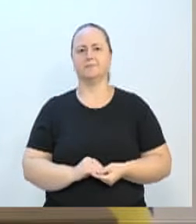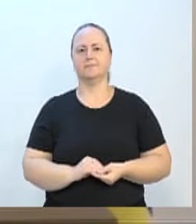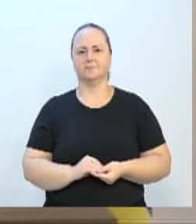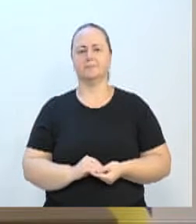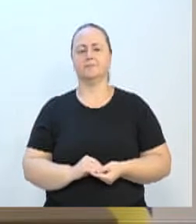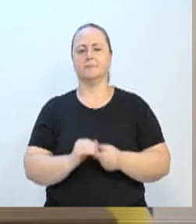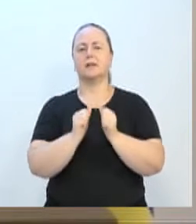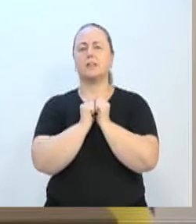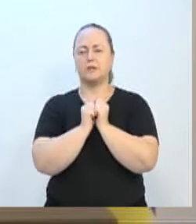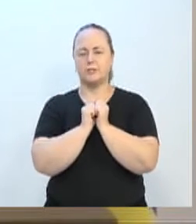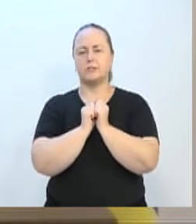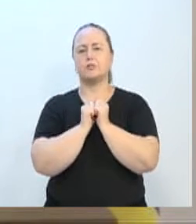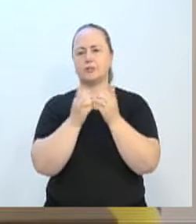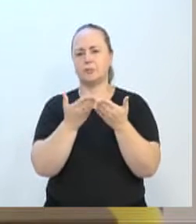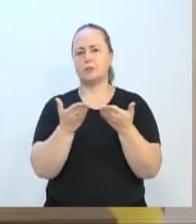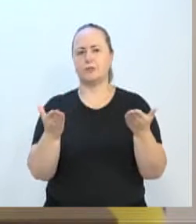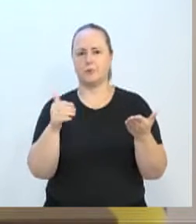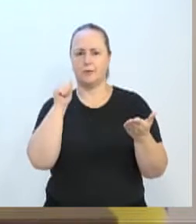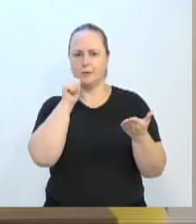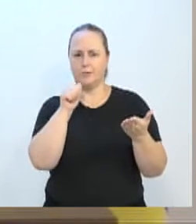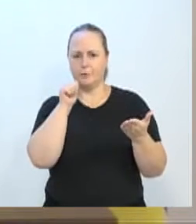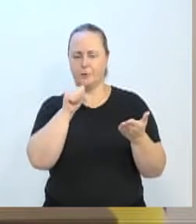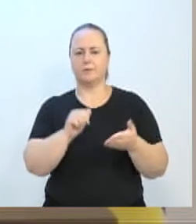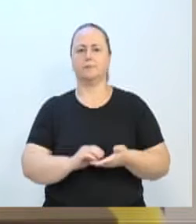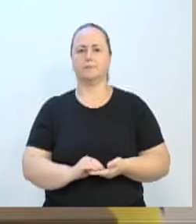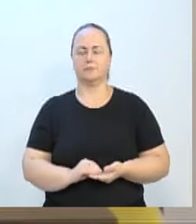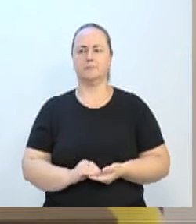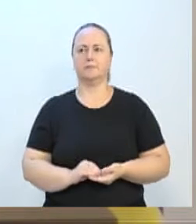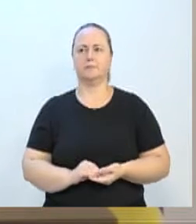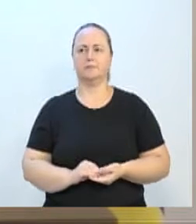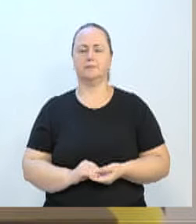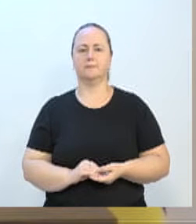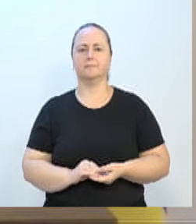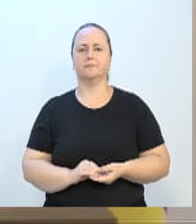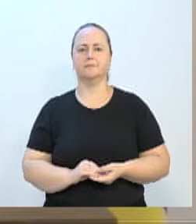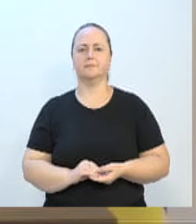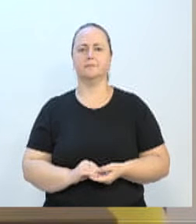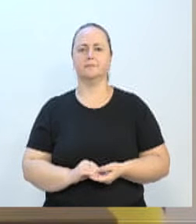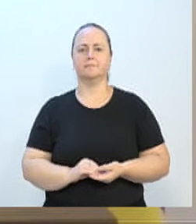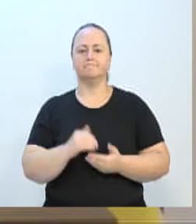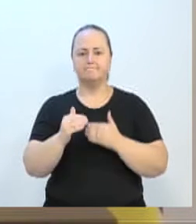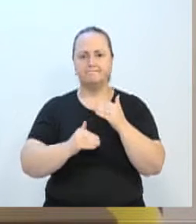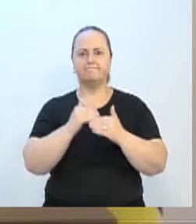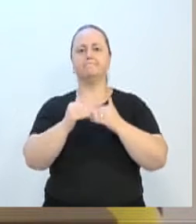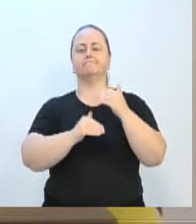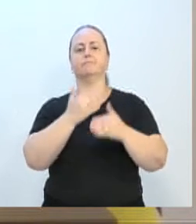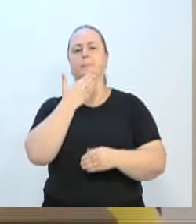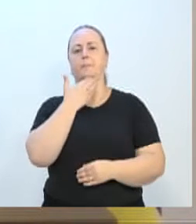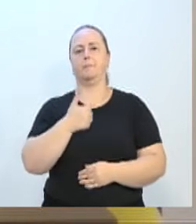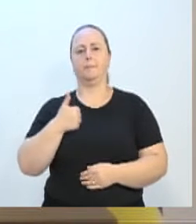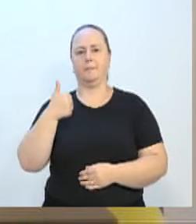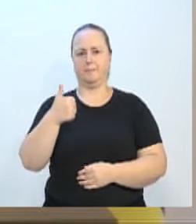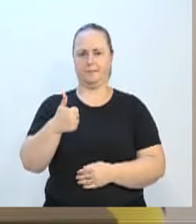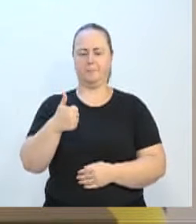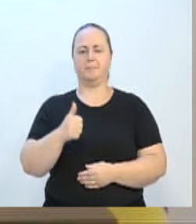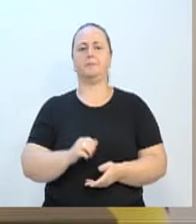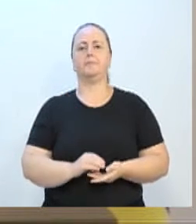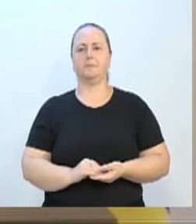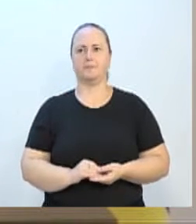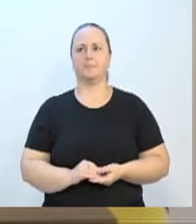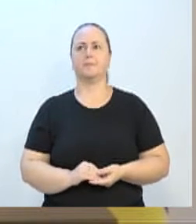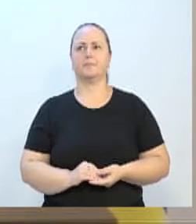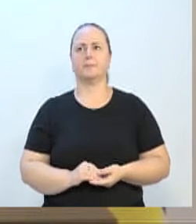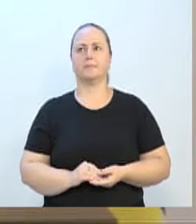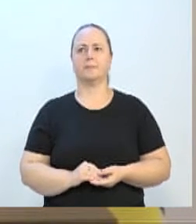mulheres aqui. Então, é uma temática muito importante na construção de uma sociedade melhor. E quero trazer a